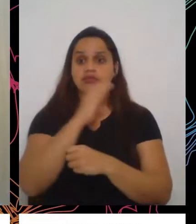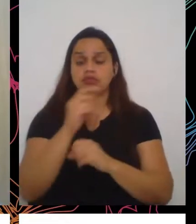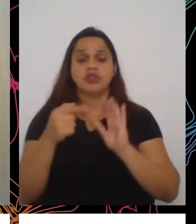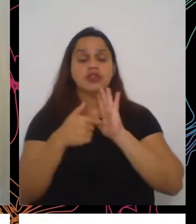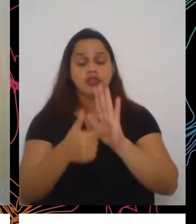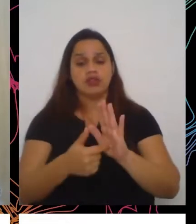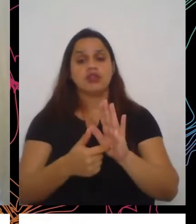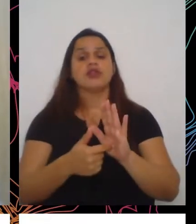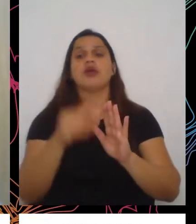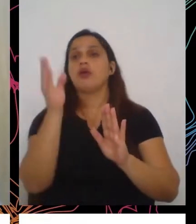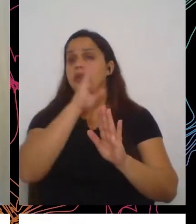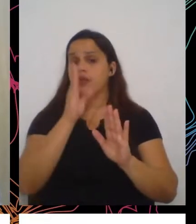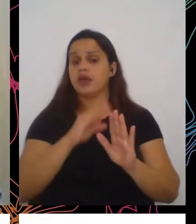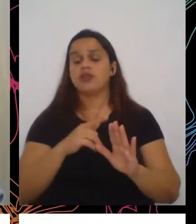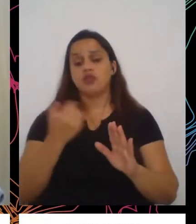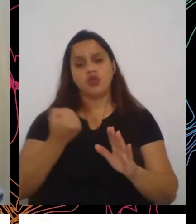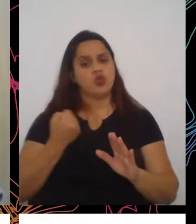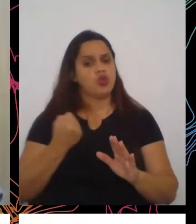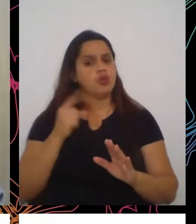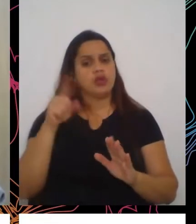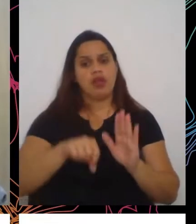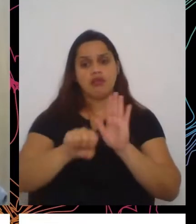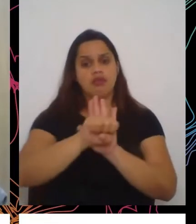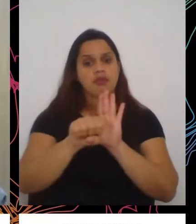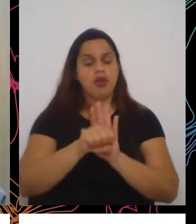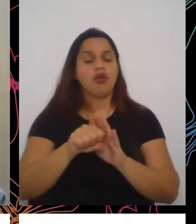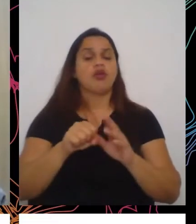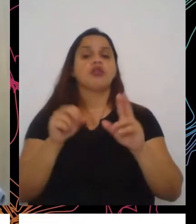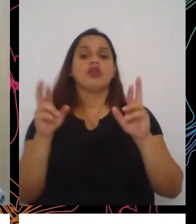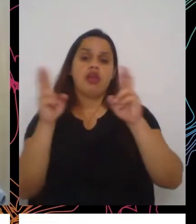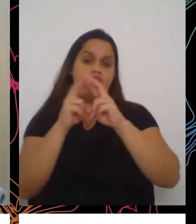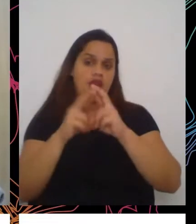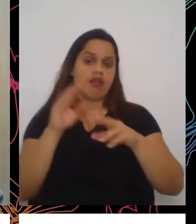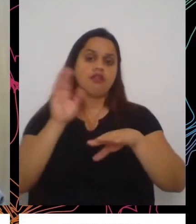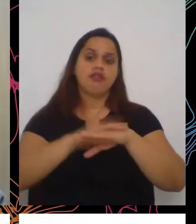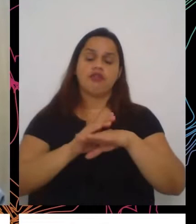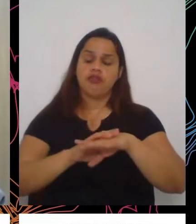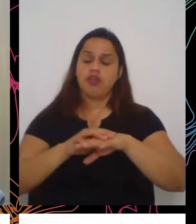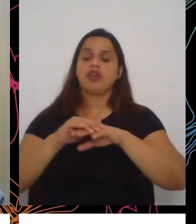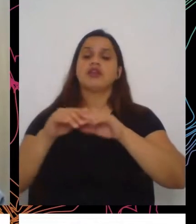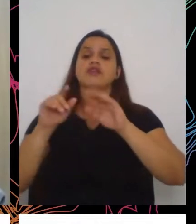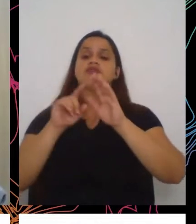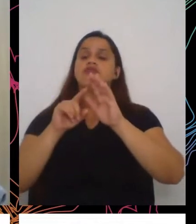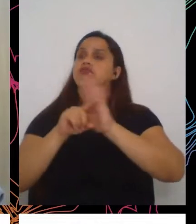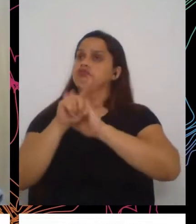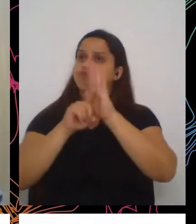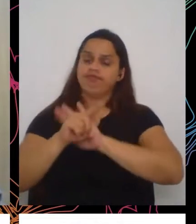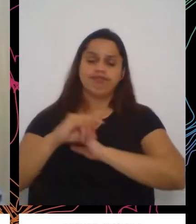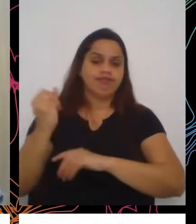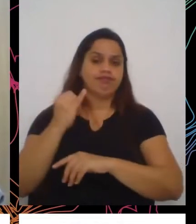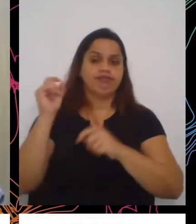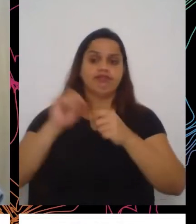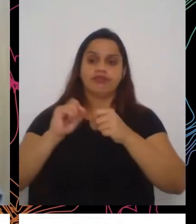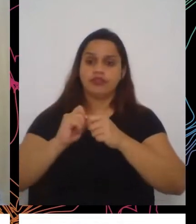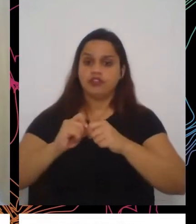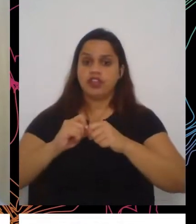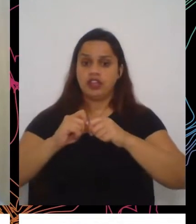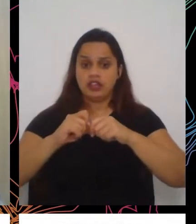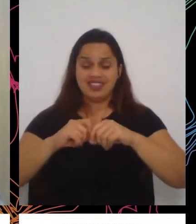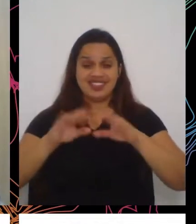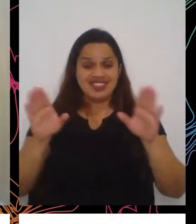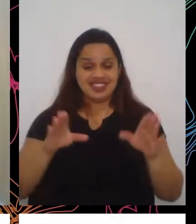assim como a rede fez um levantamento importantíssimo aqui e traz que metade da população sofre uma questão de